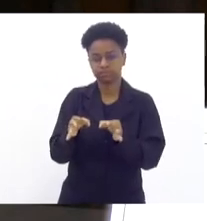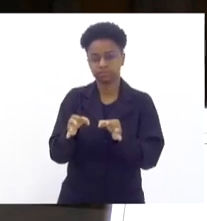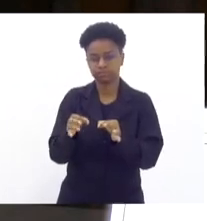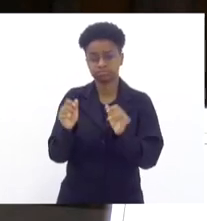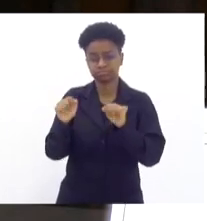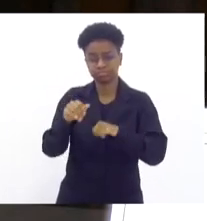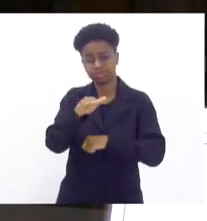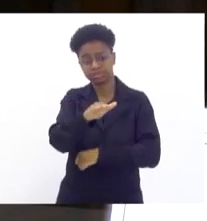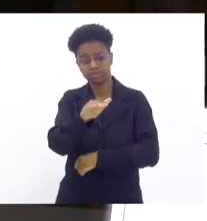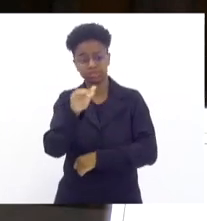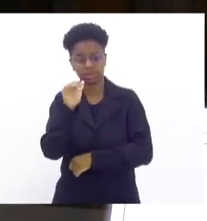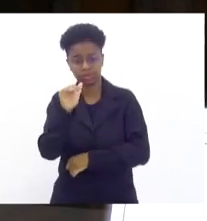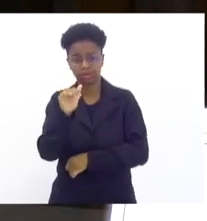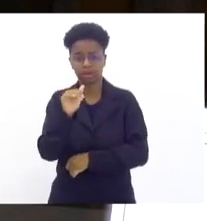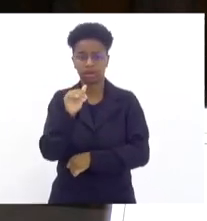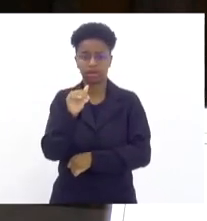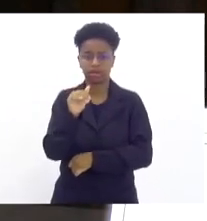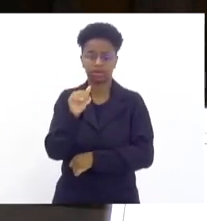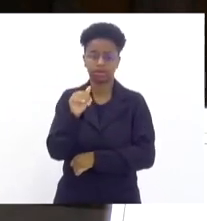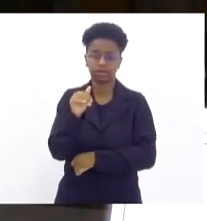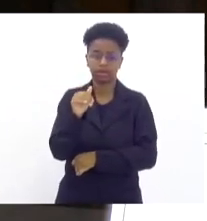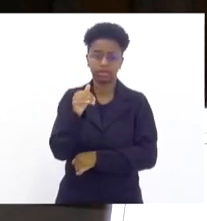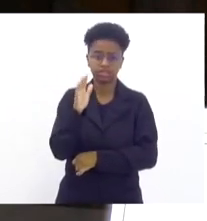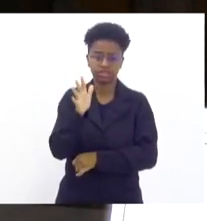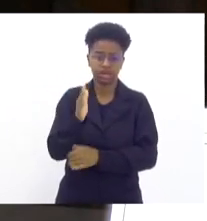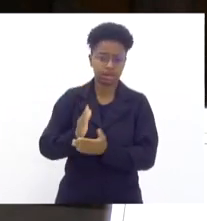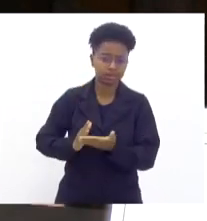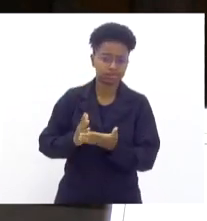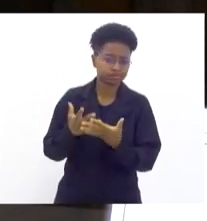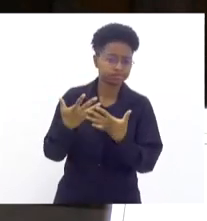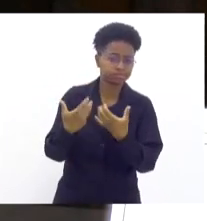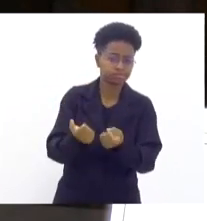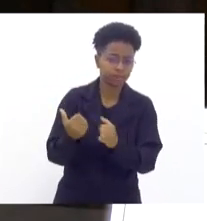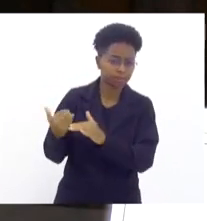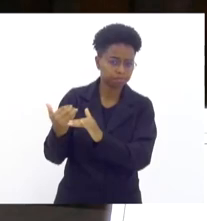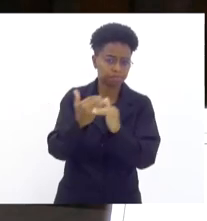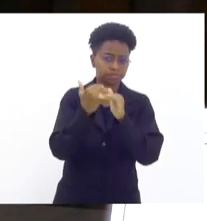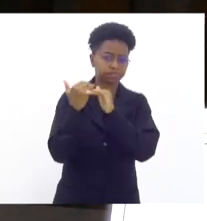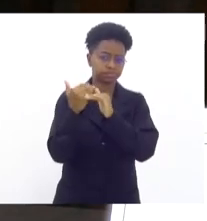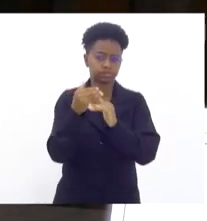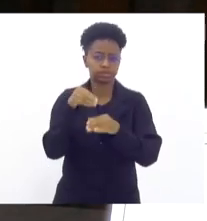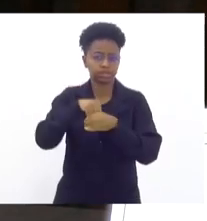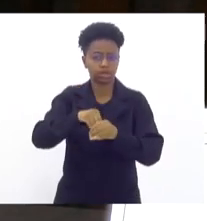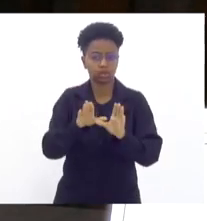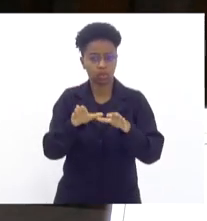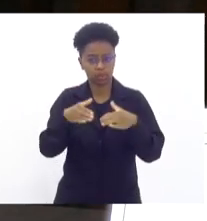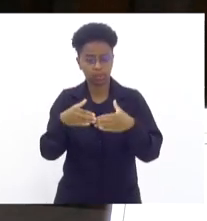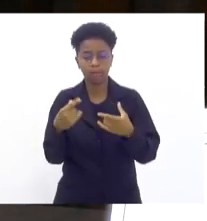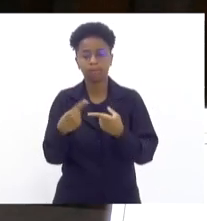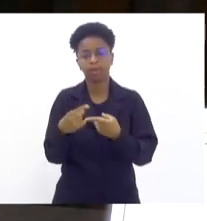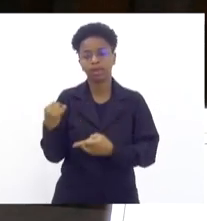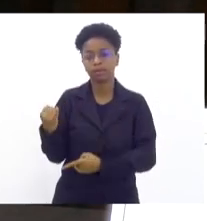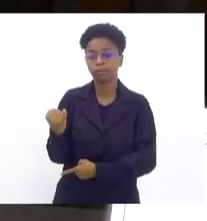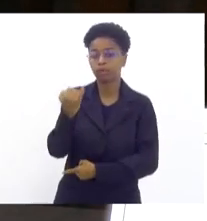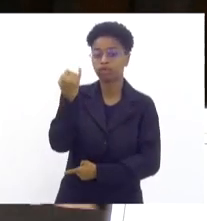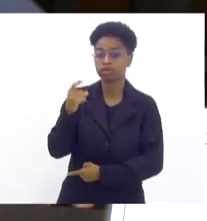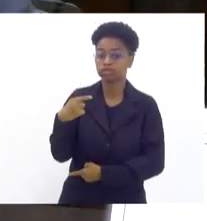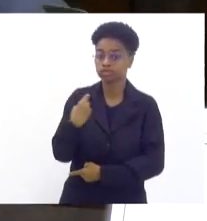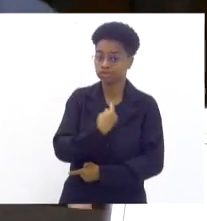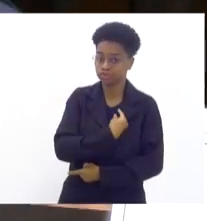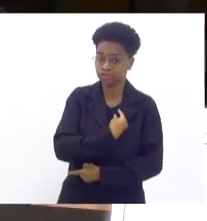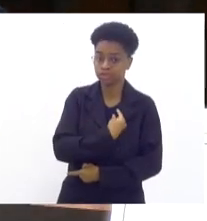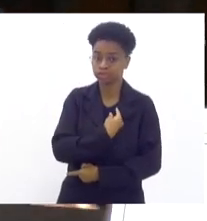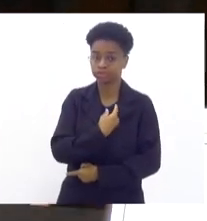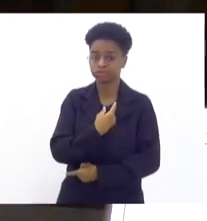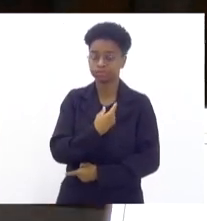convocação que já foi deferida por unanimidade no âmbito da comissão, porque é importante que nós estejamos com os